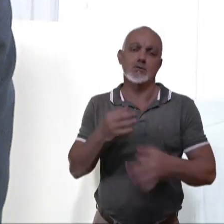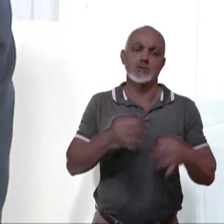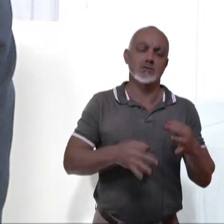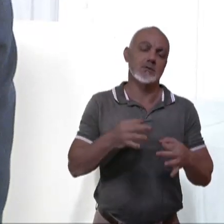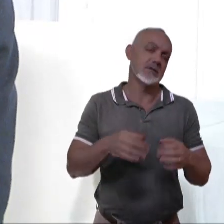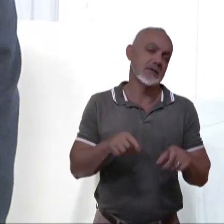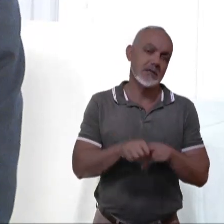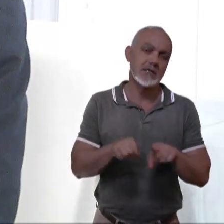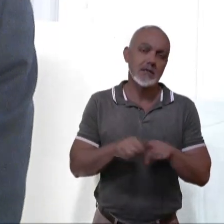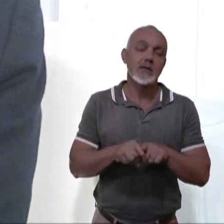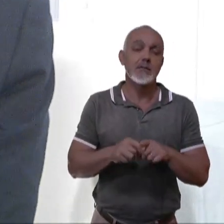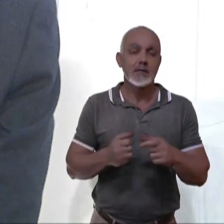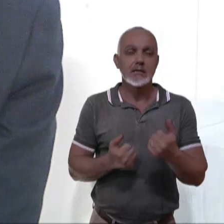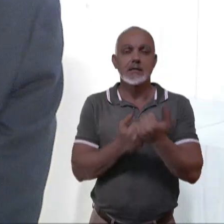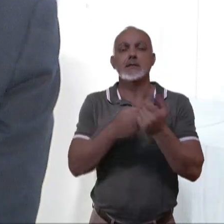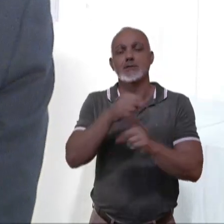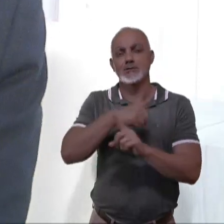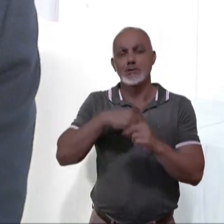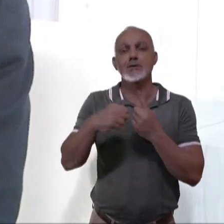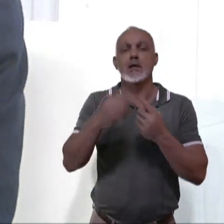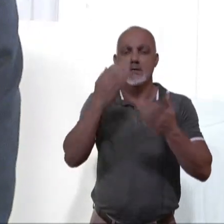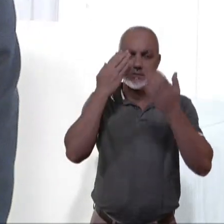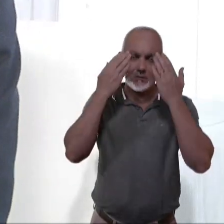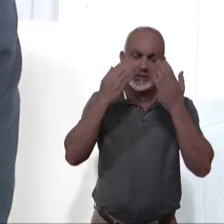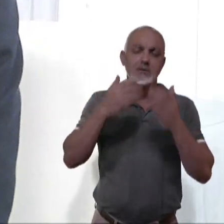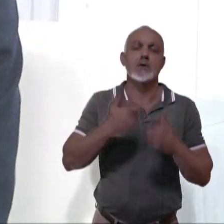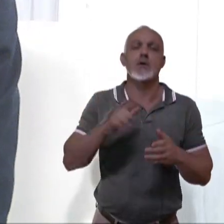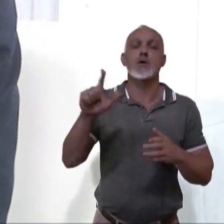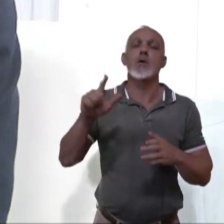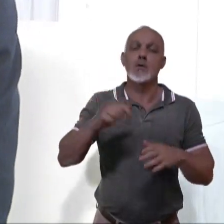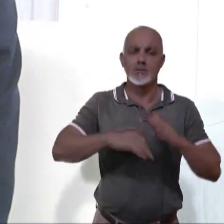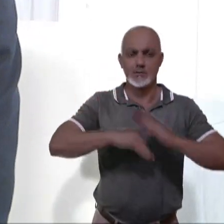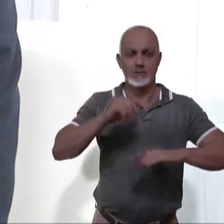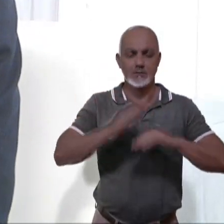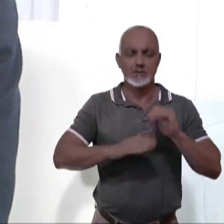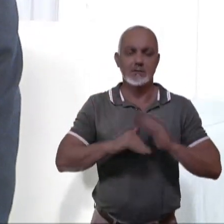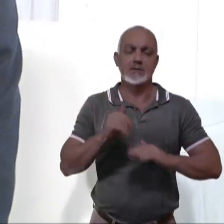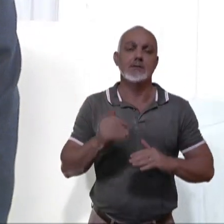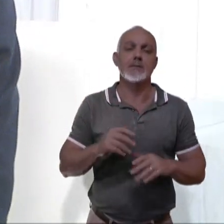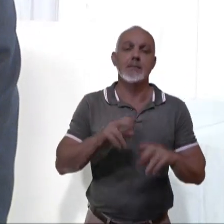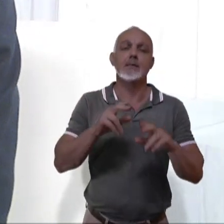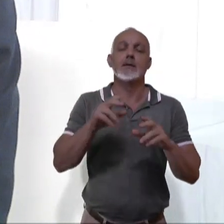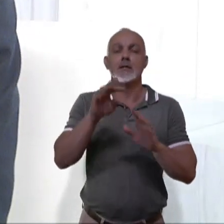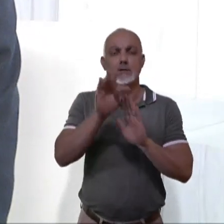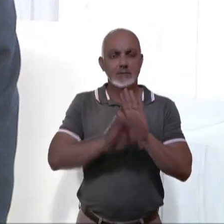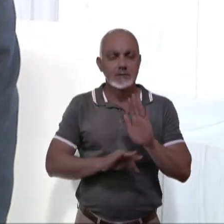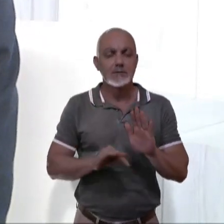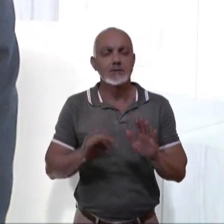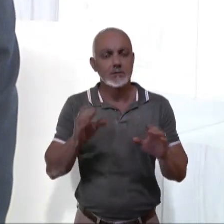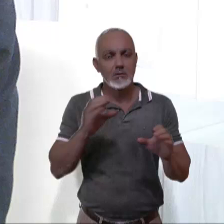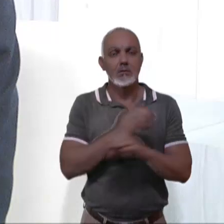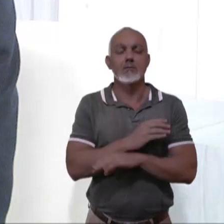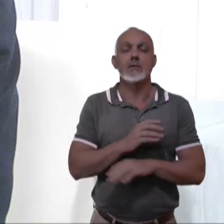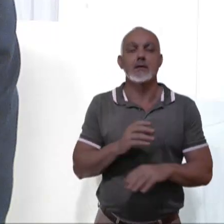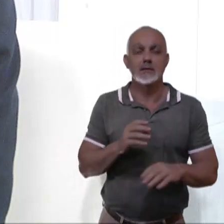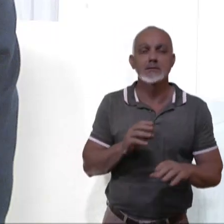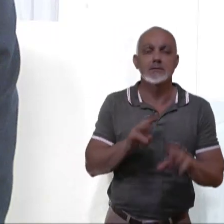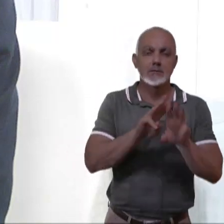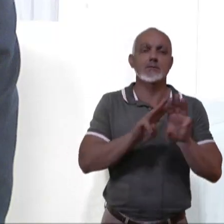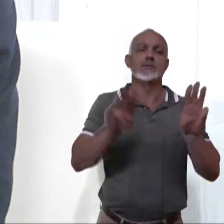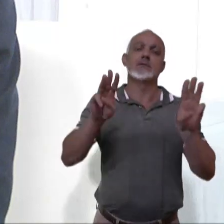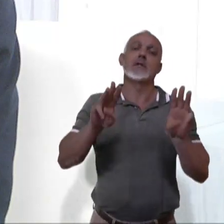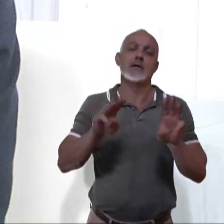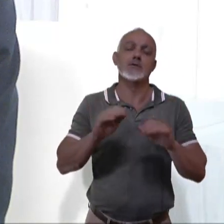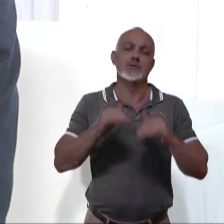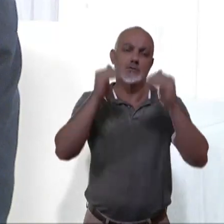e também assistentes sociais, psicólogos e outros profissionais. O texto na íntegra pode ser acessado no site